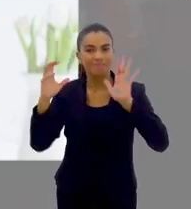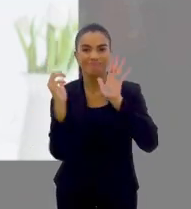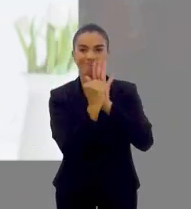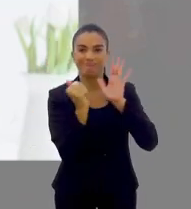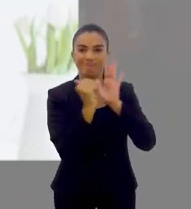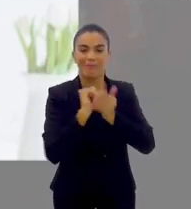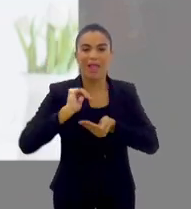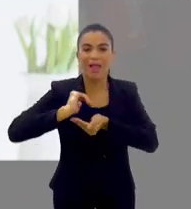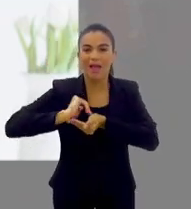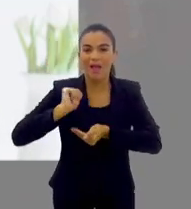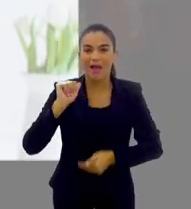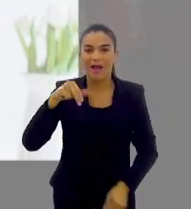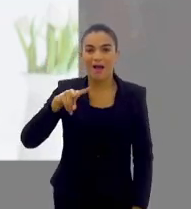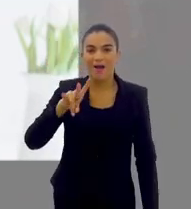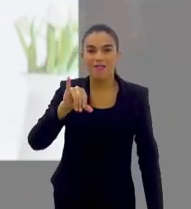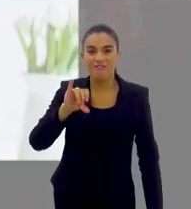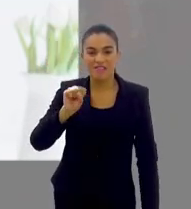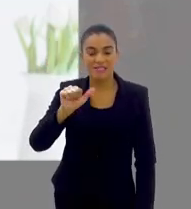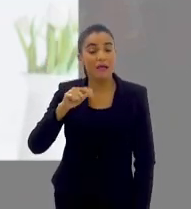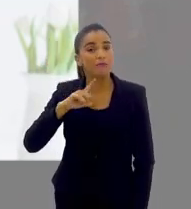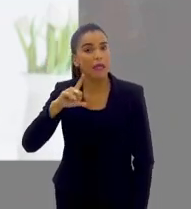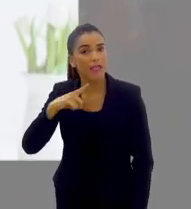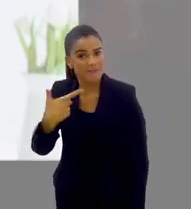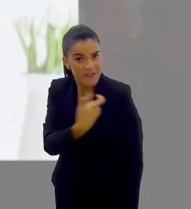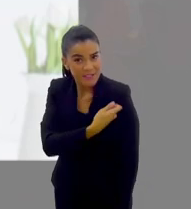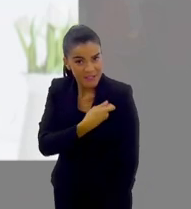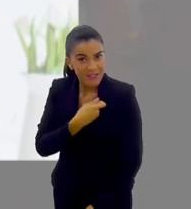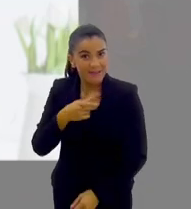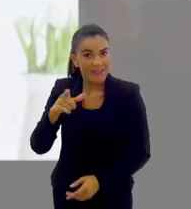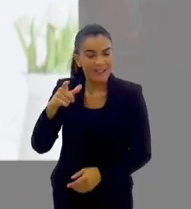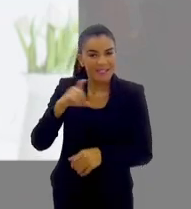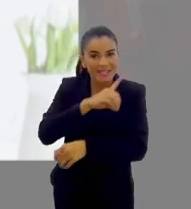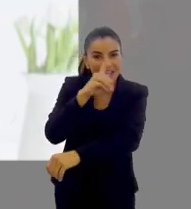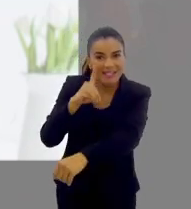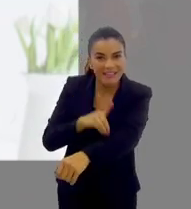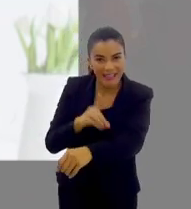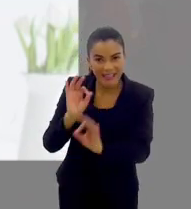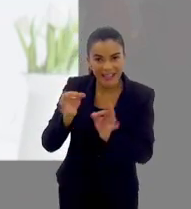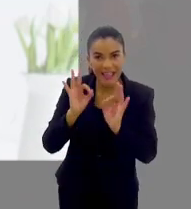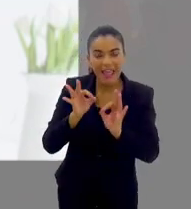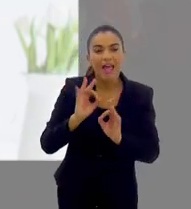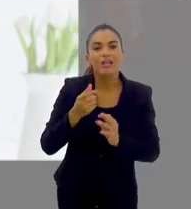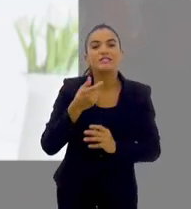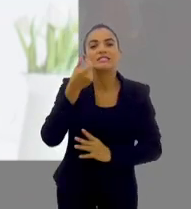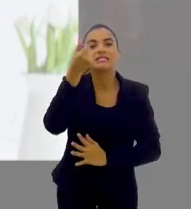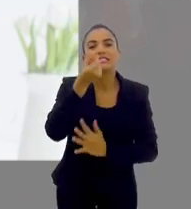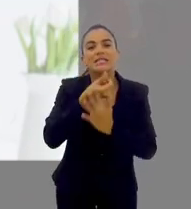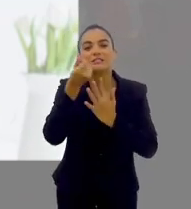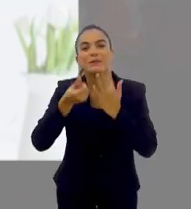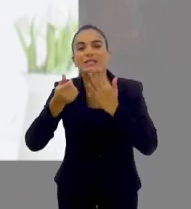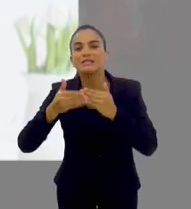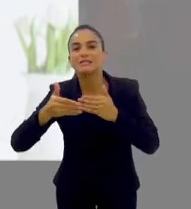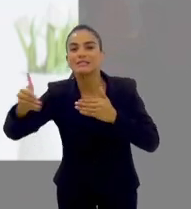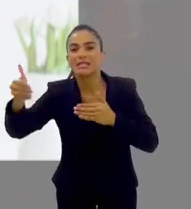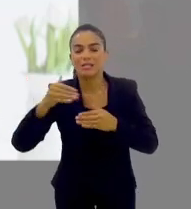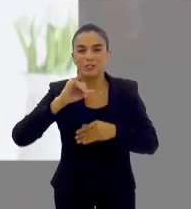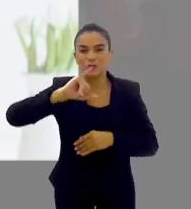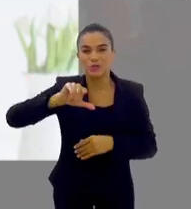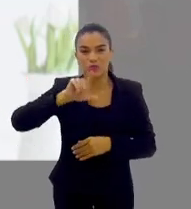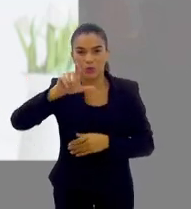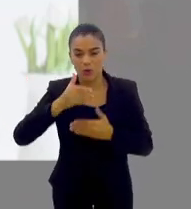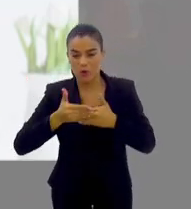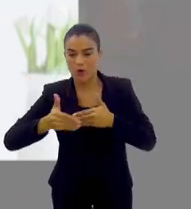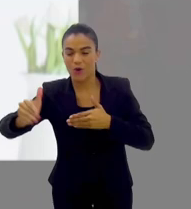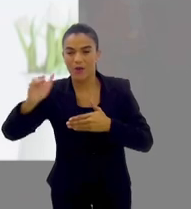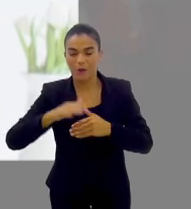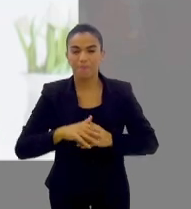divulgada e registrada pela Anvisa uma nova vacina para dengue, né? Que parece que vai ser lançada aí no segundo semestre, se eu não me engano, mas a princípio